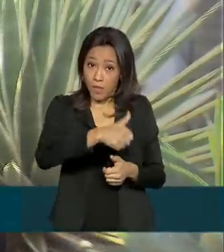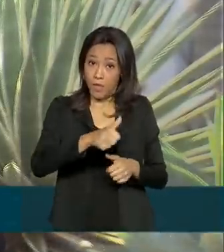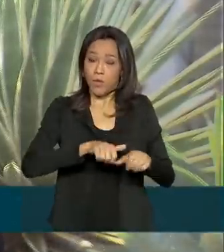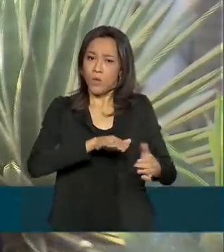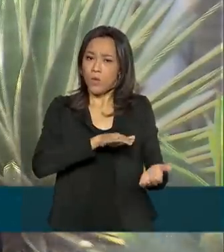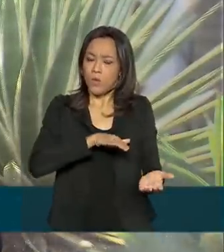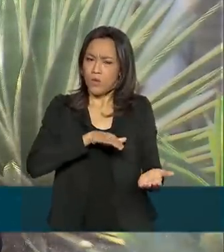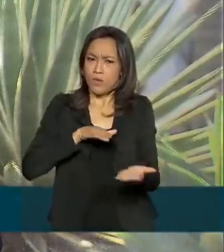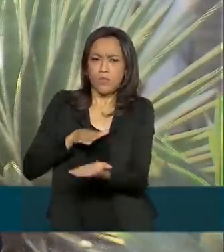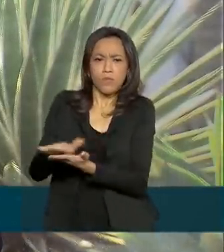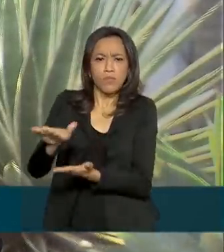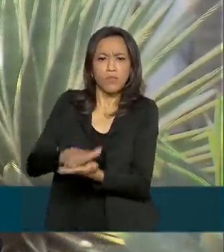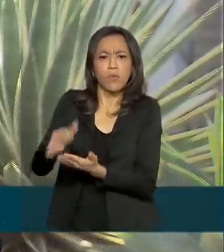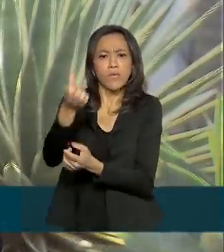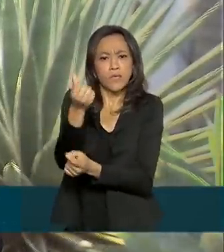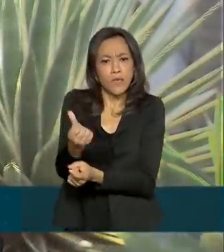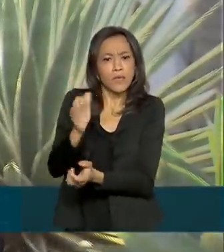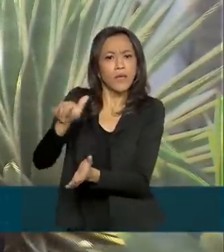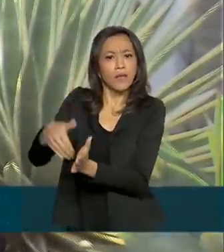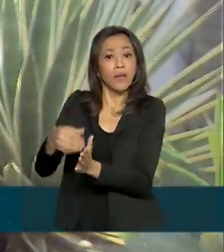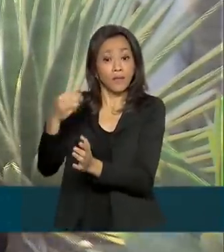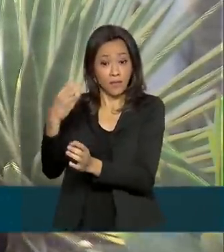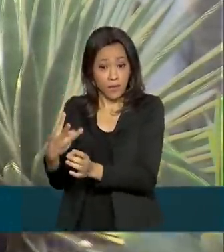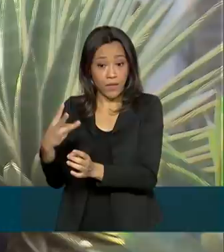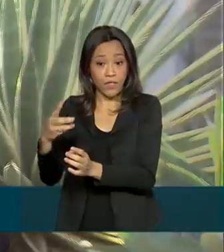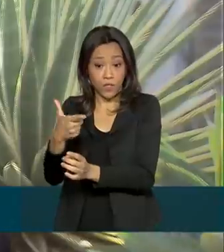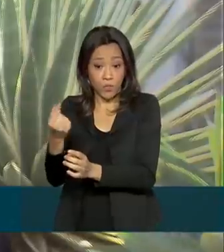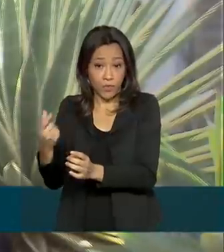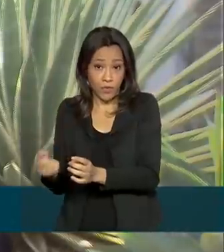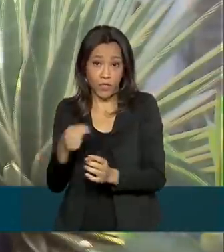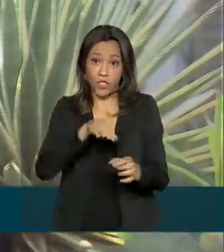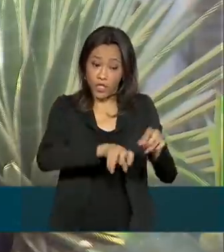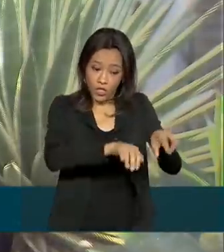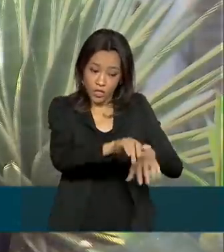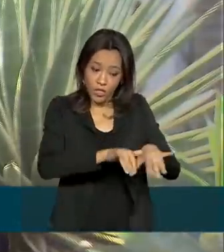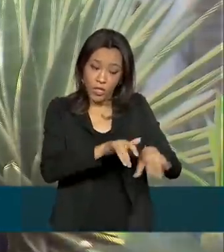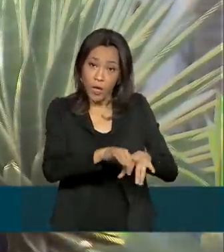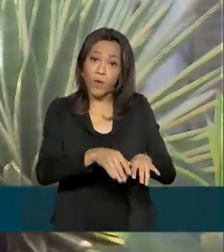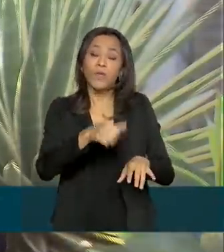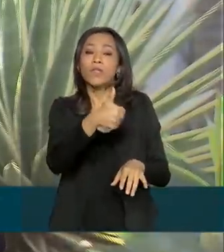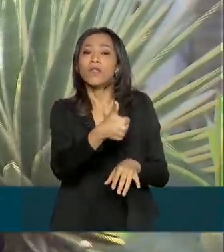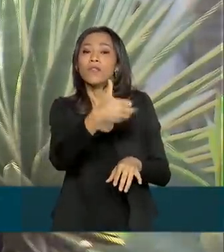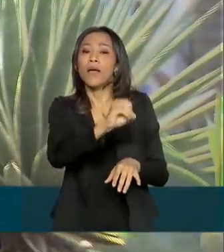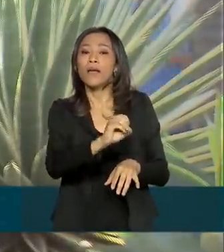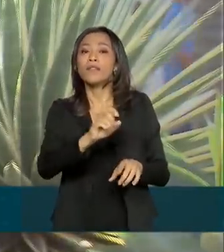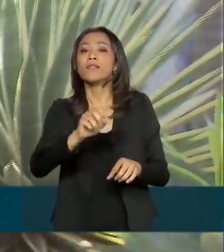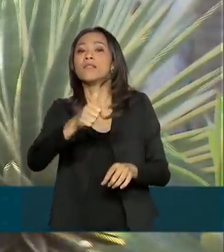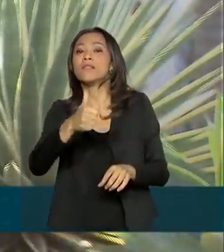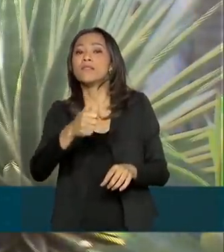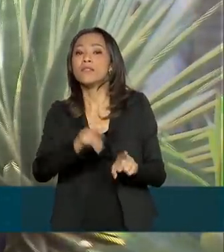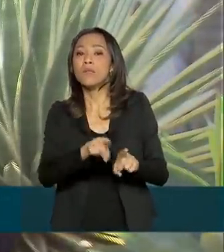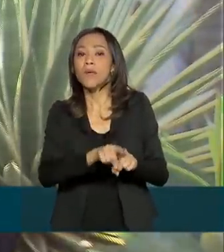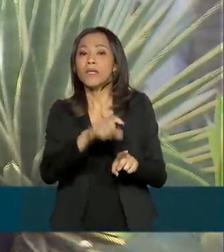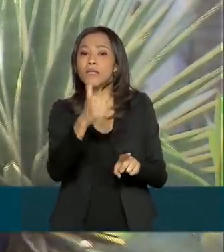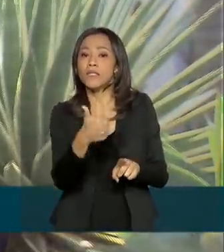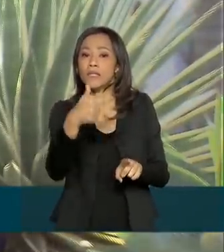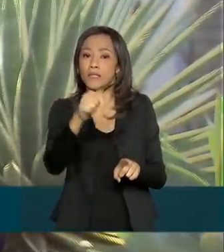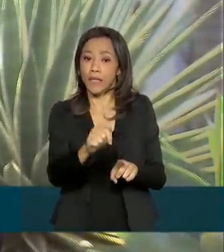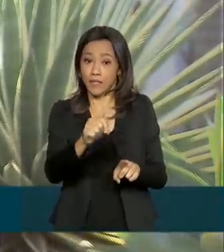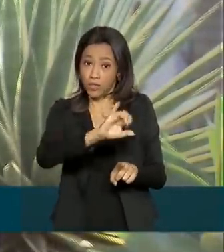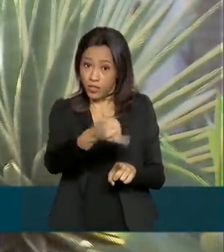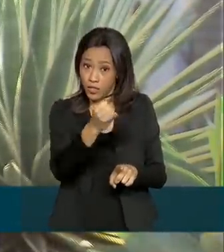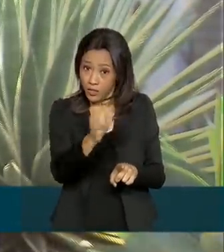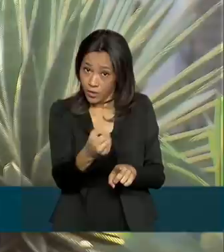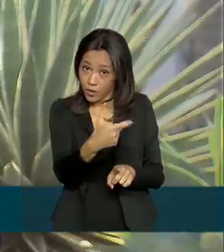6 e 13 de dezembro de 2020 e Enem Digital dias 10 e 17 de janeiro de 2021. A segunda